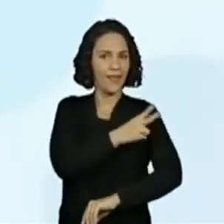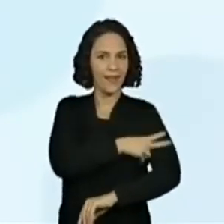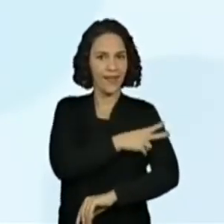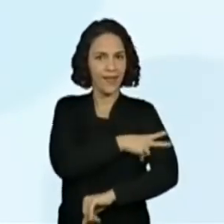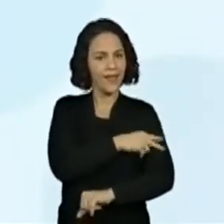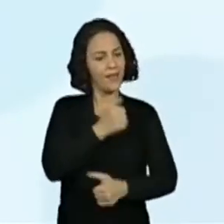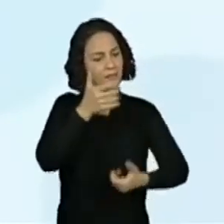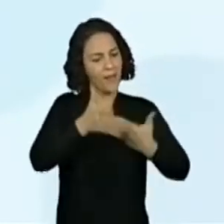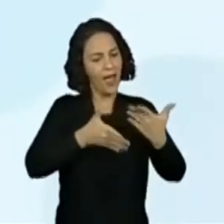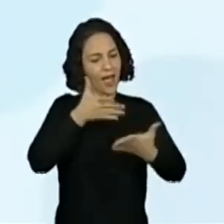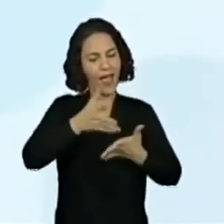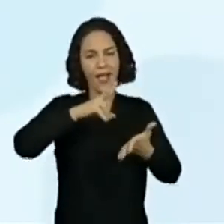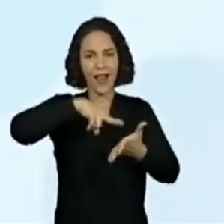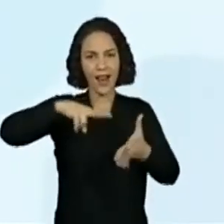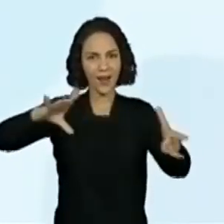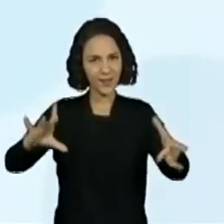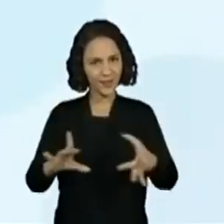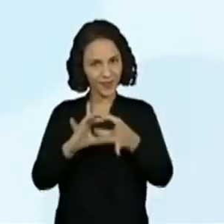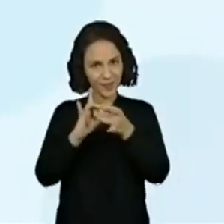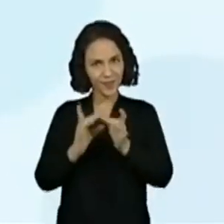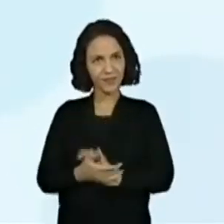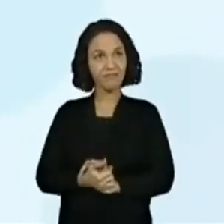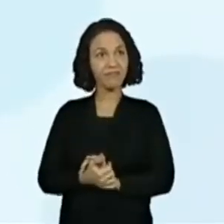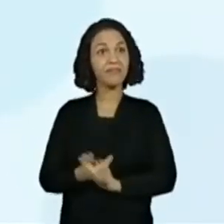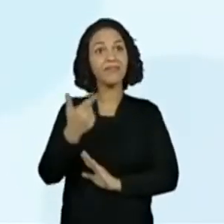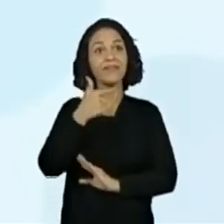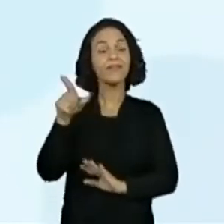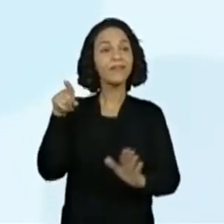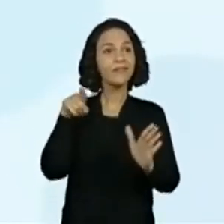ano. Vamos para a próxima pergunta.